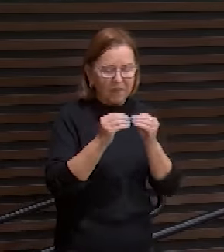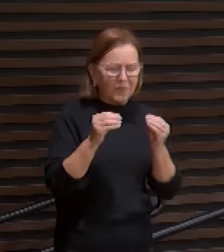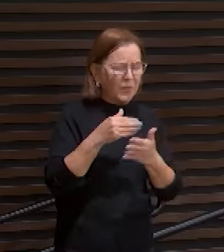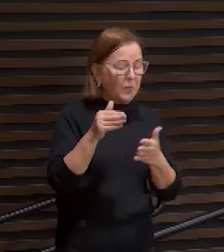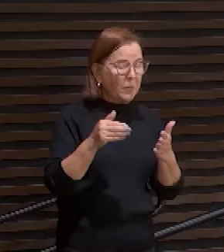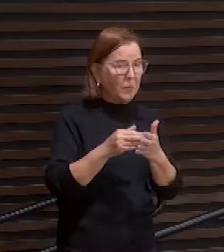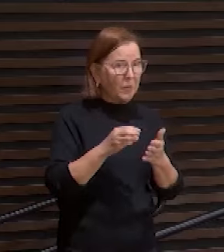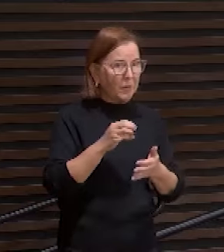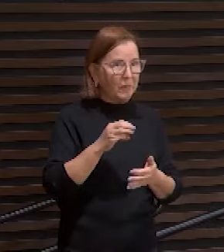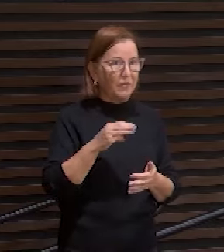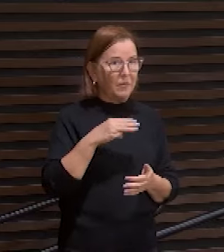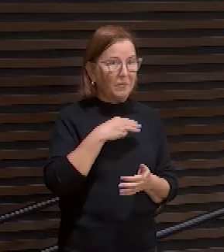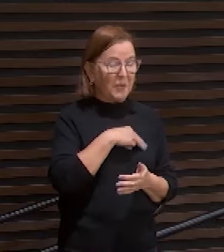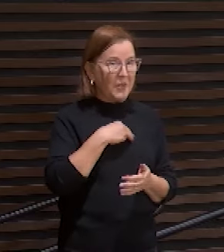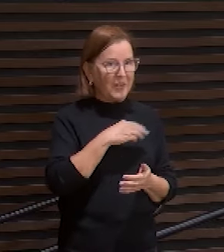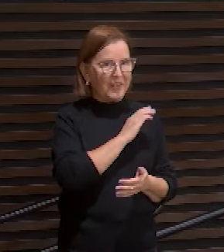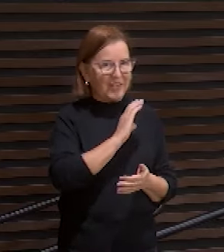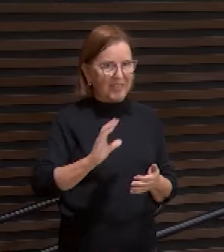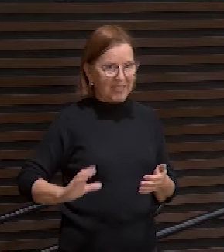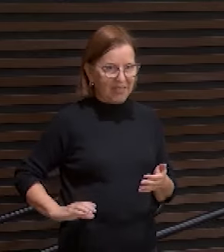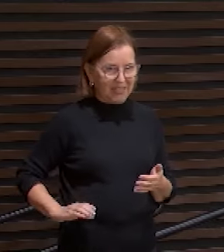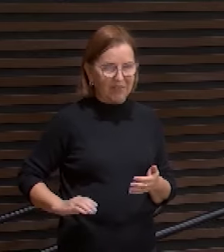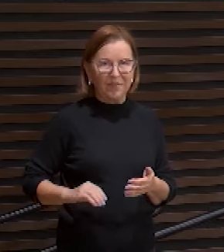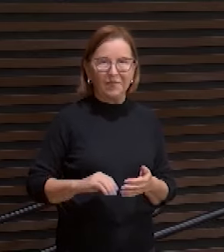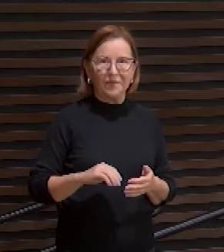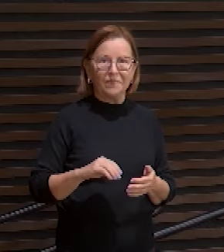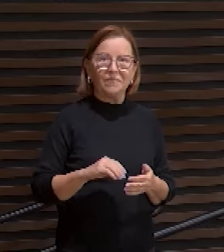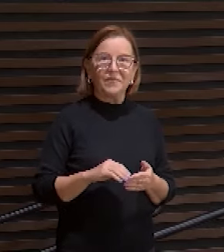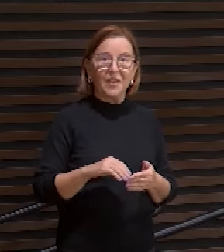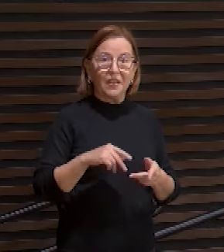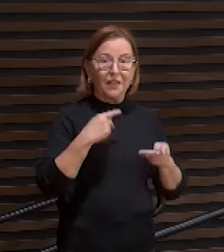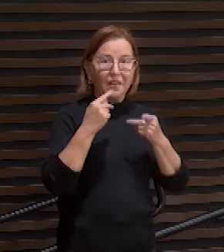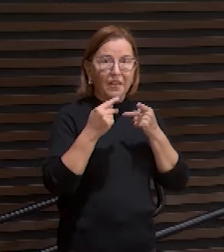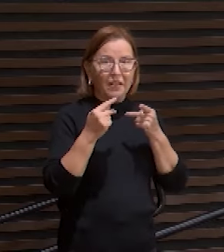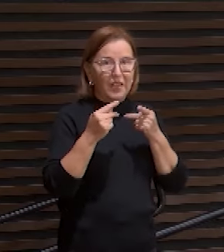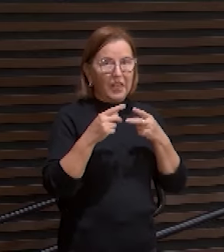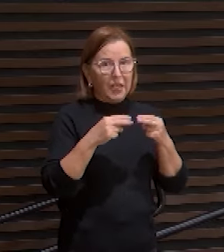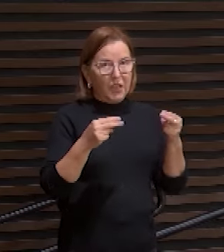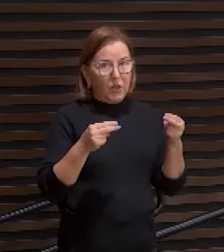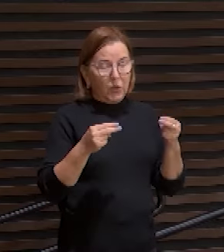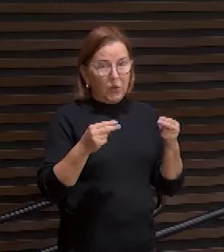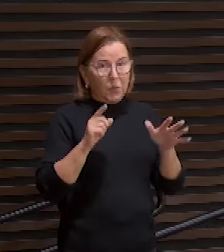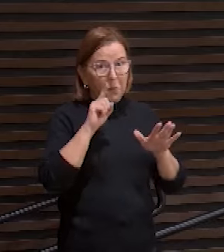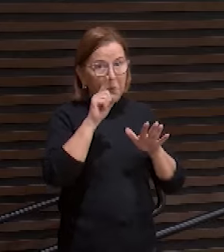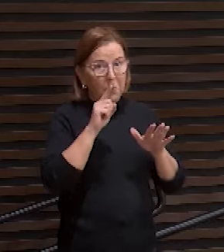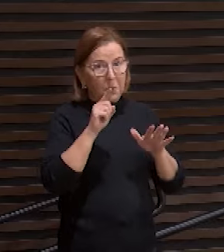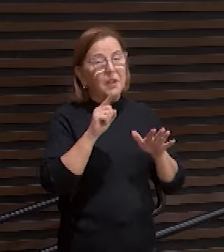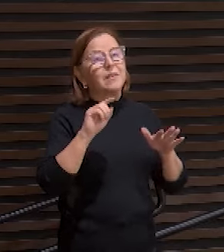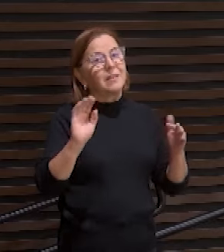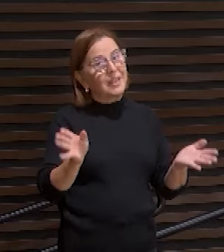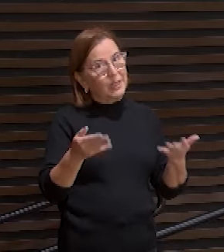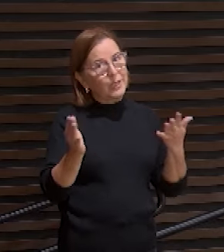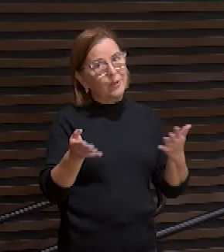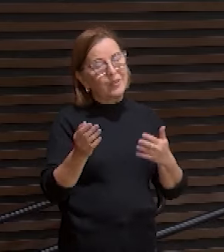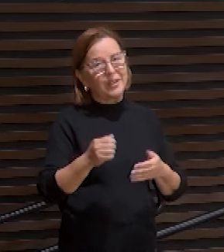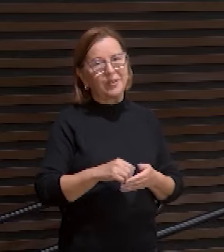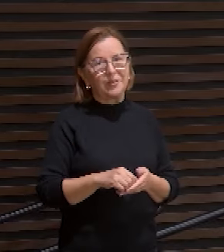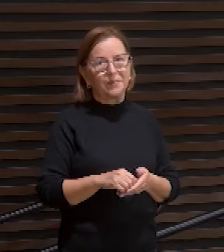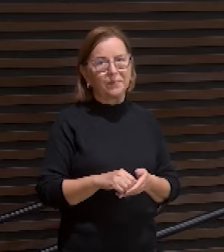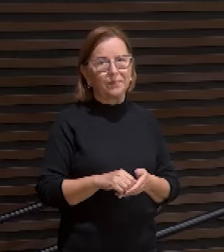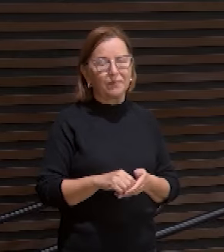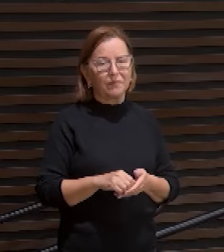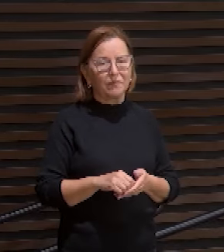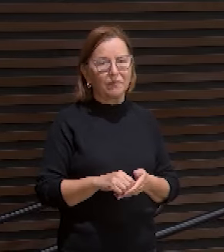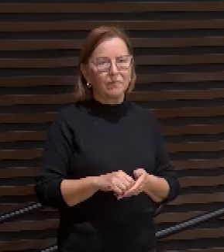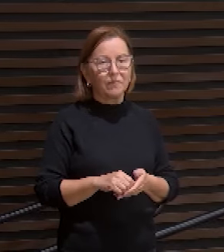Cristo. Ele procede com prudência e é exaltado. Ele, quando ele diz ali, o meu servo procederá com prudência, o